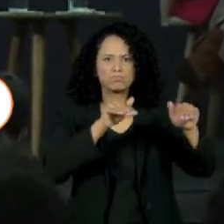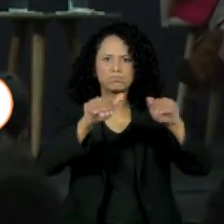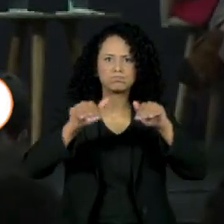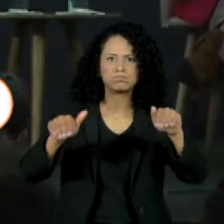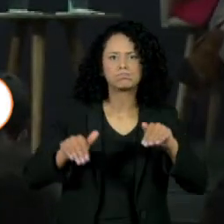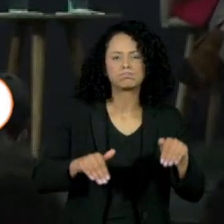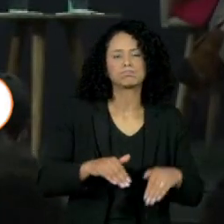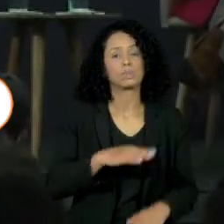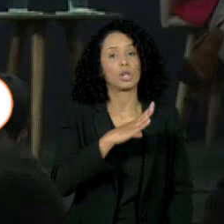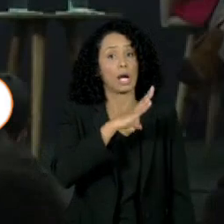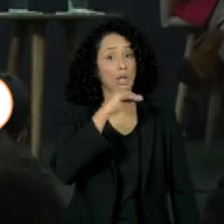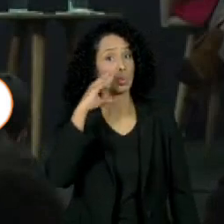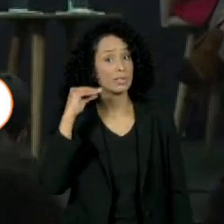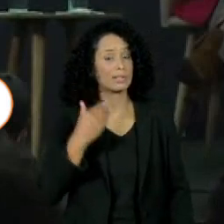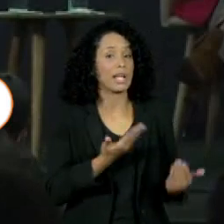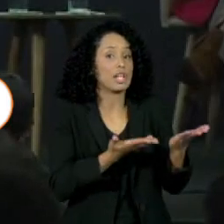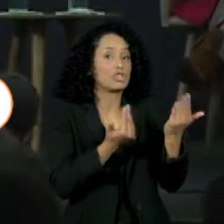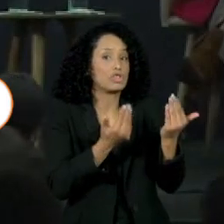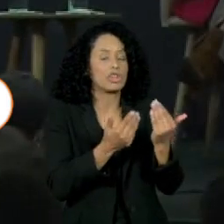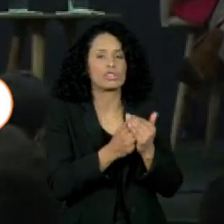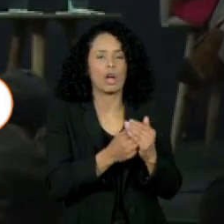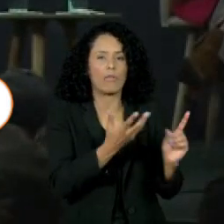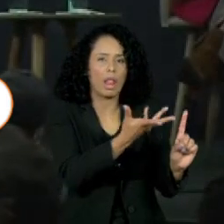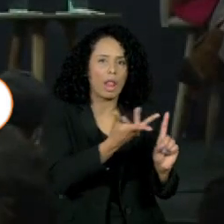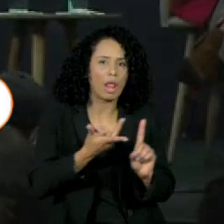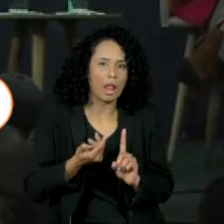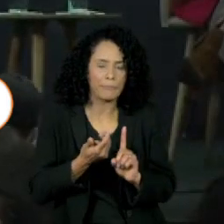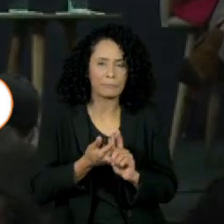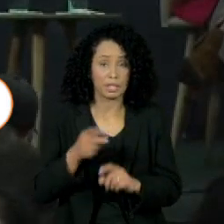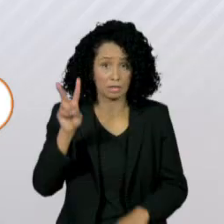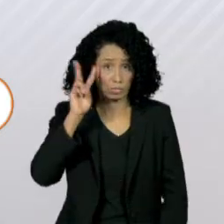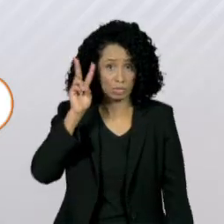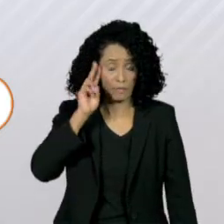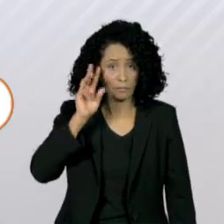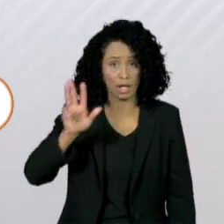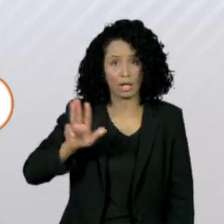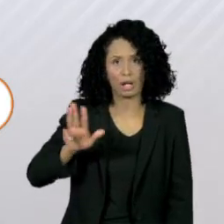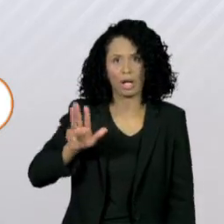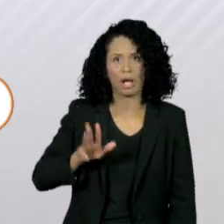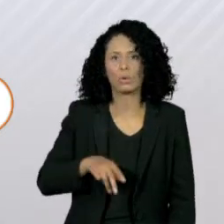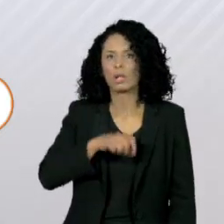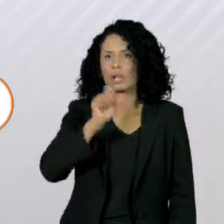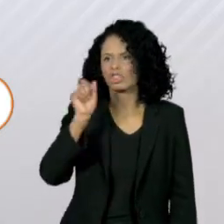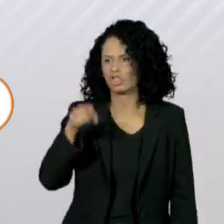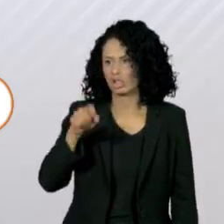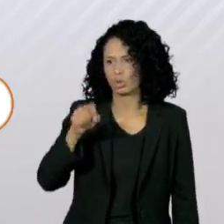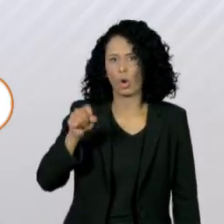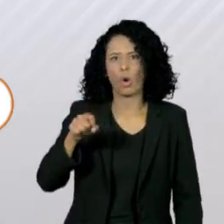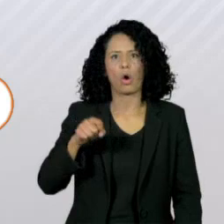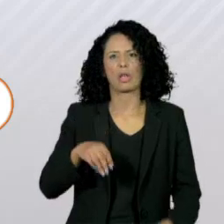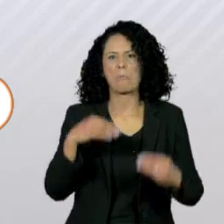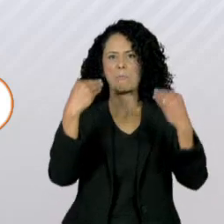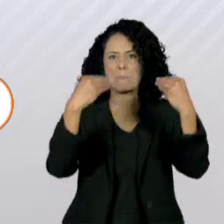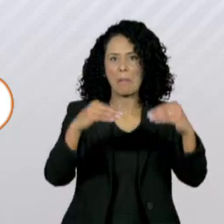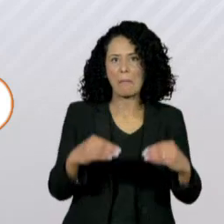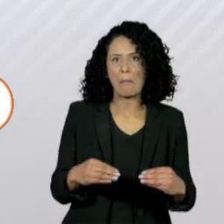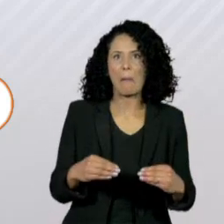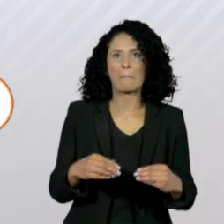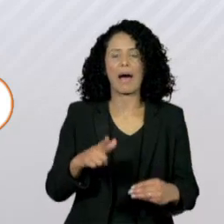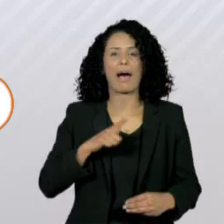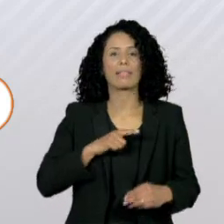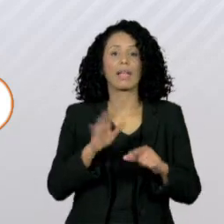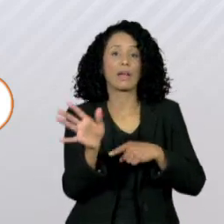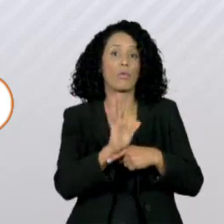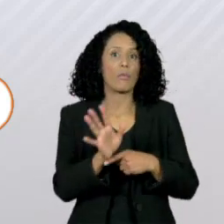os mais jovens. Nesta segunda-feira, o petista lançou o perfil no TikTok, mídia chinesa de compartilhamento